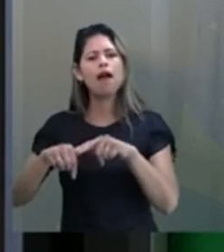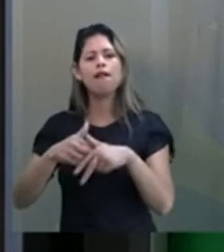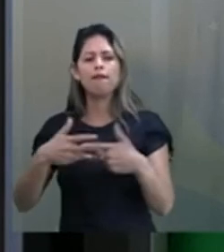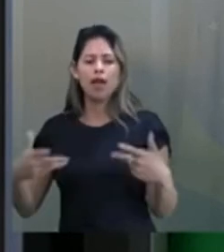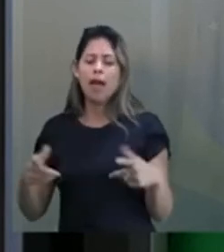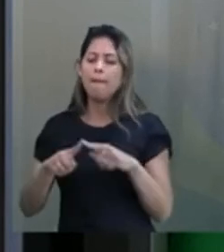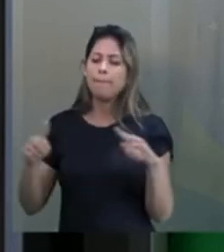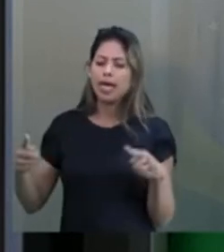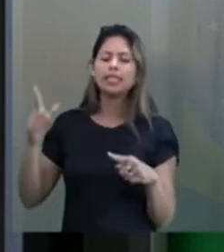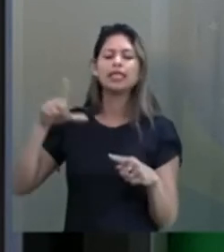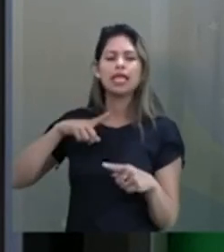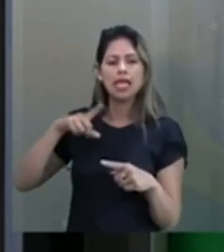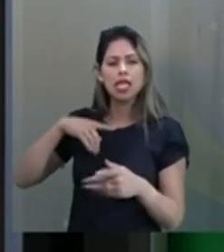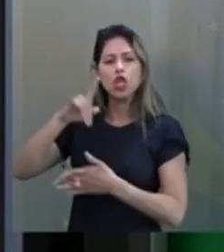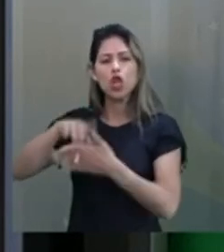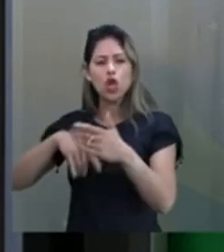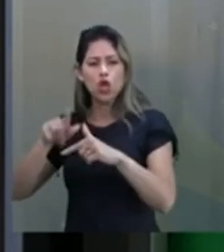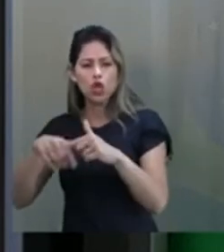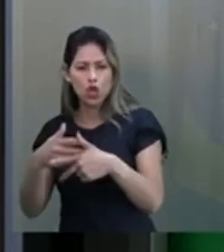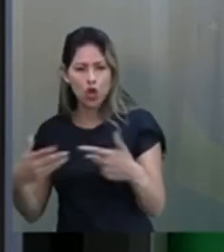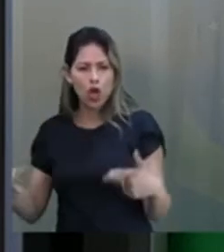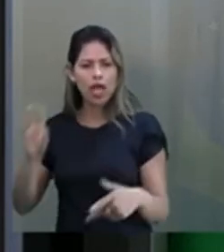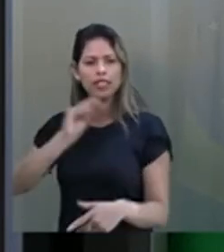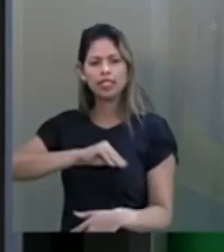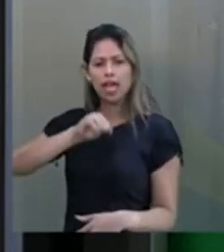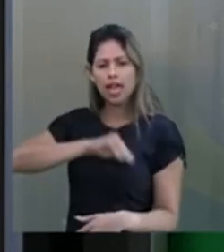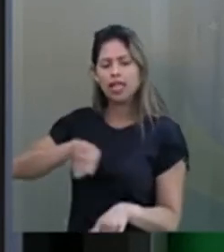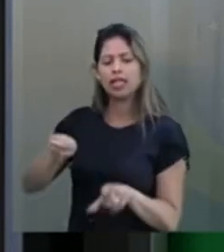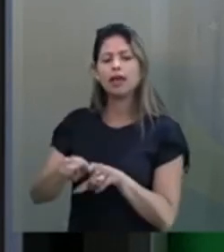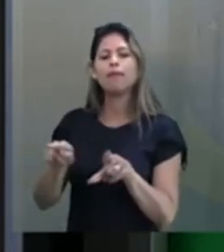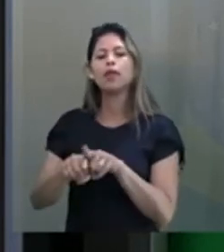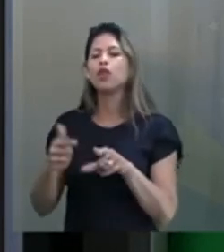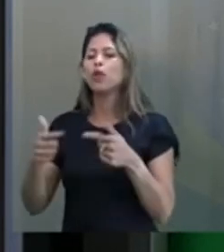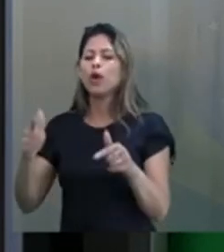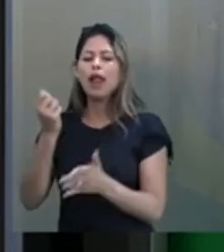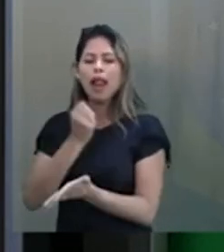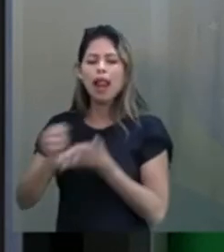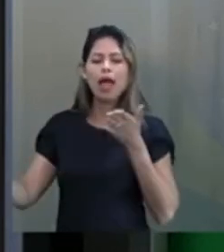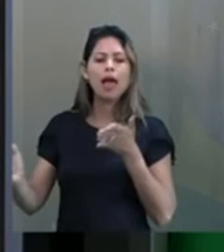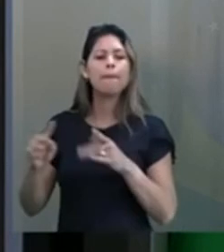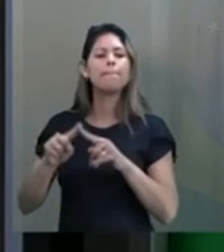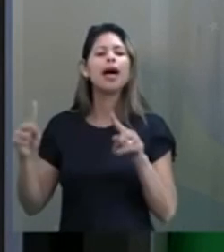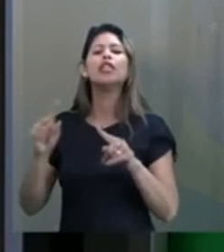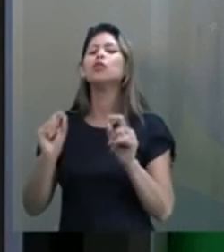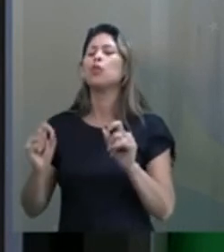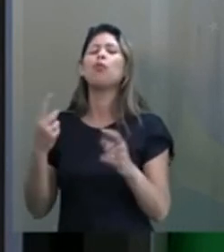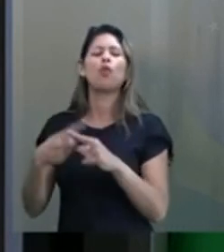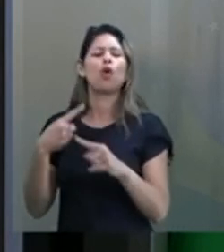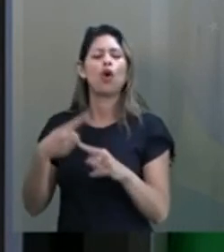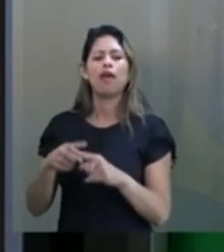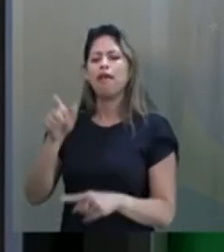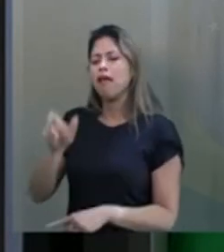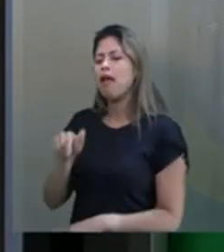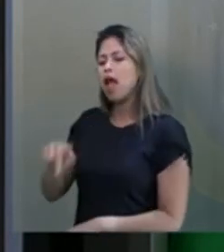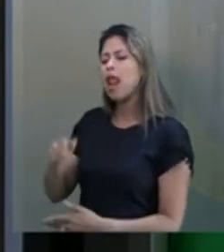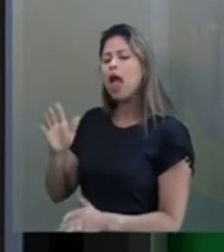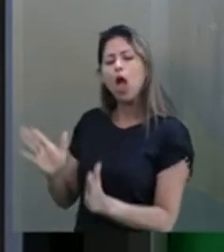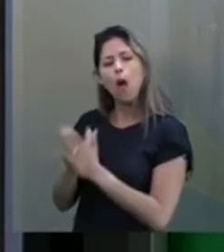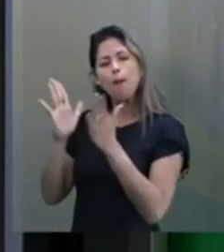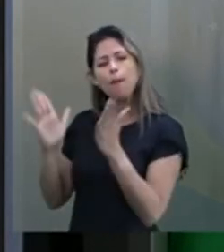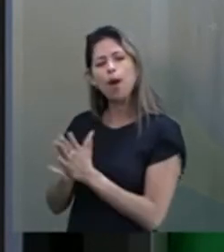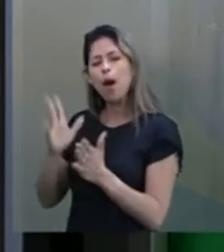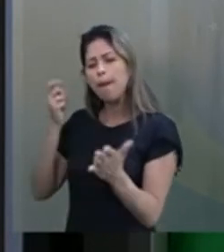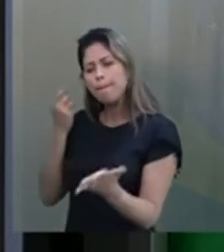Folha desonerada, que deveria outros setores da economia também deveriam ter sua Folha desonerada. Por que obrigar o mais pobre a pagar uma desoneração, um privilégio